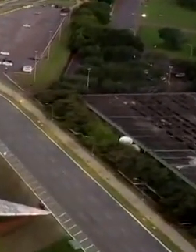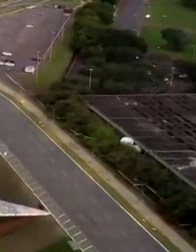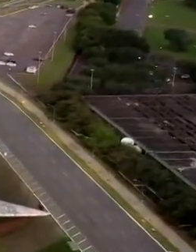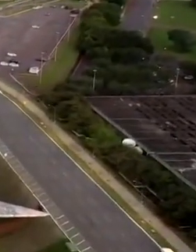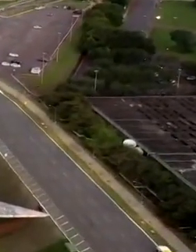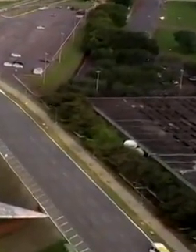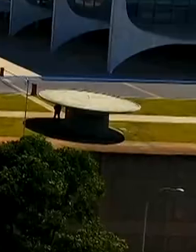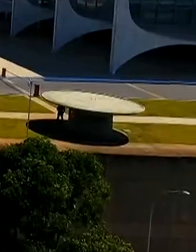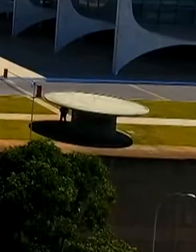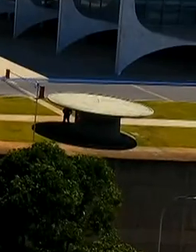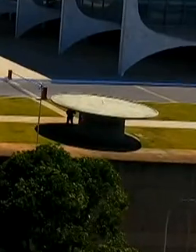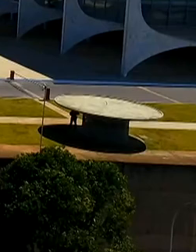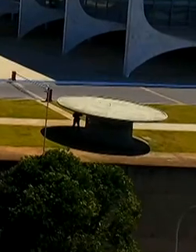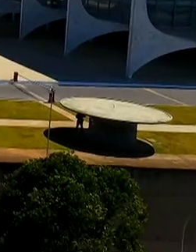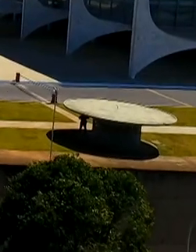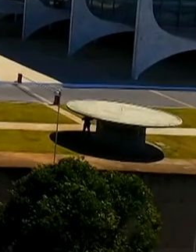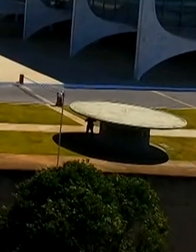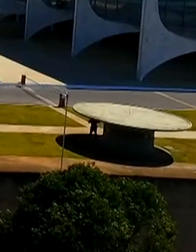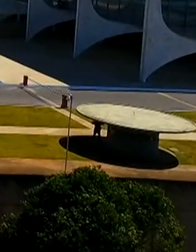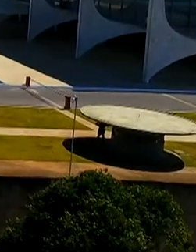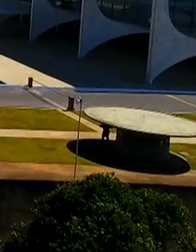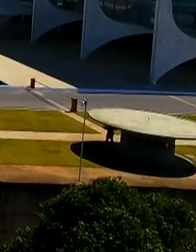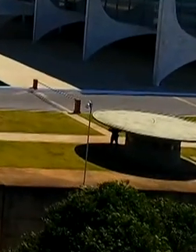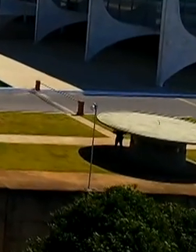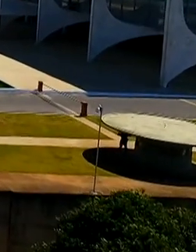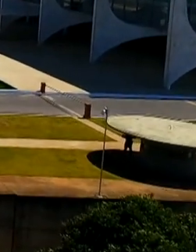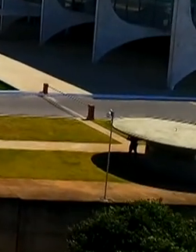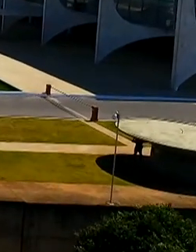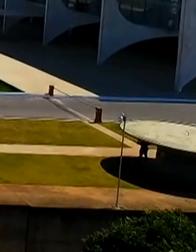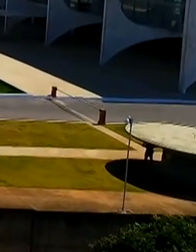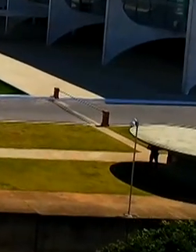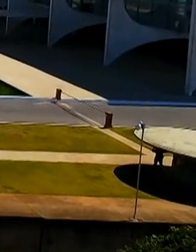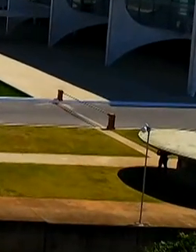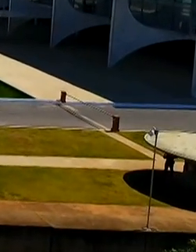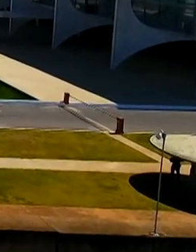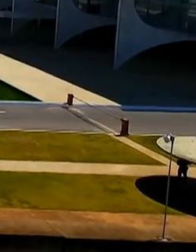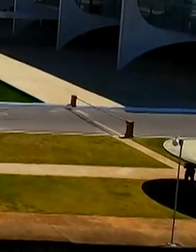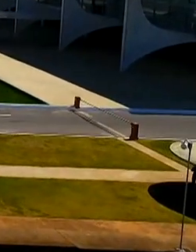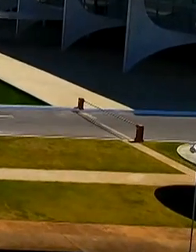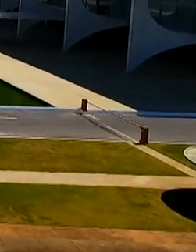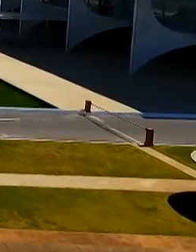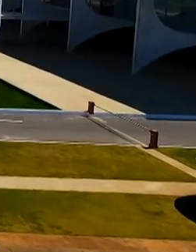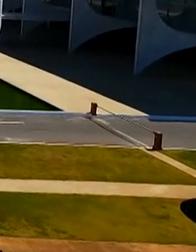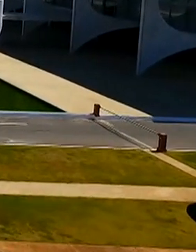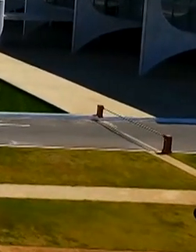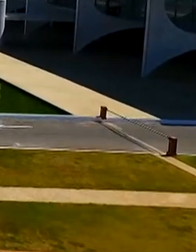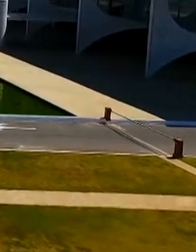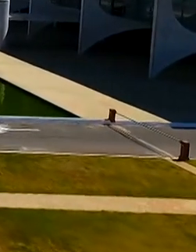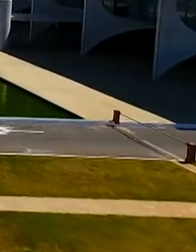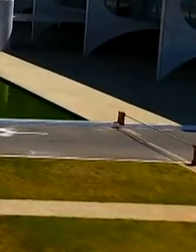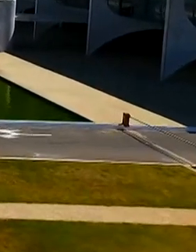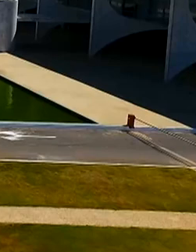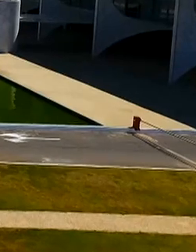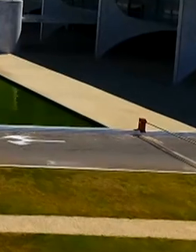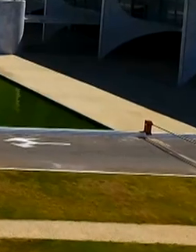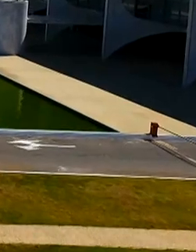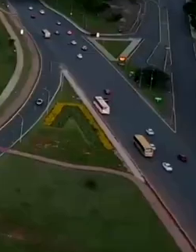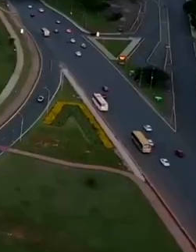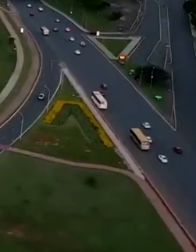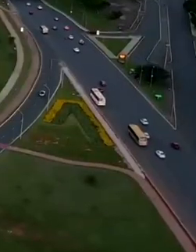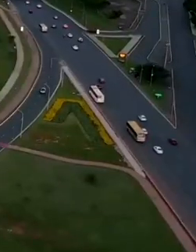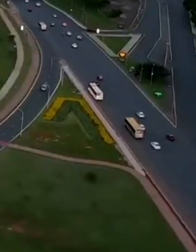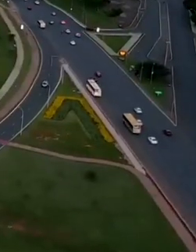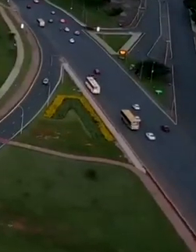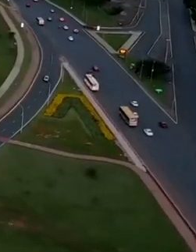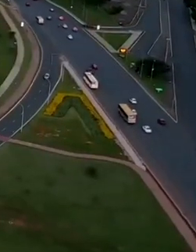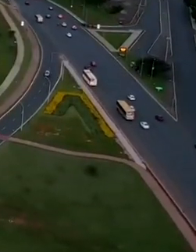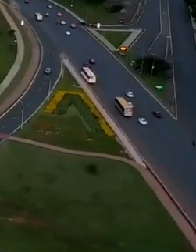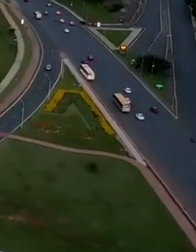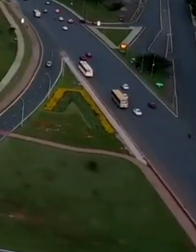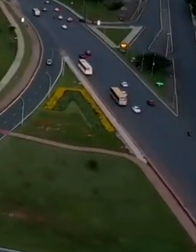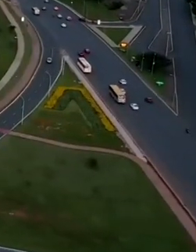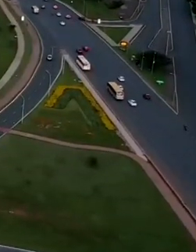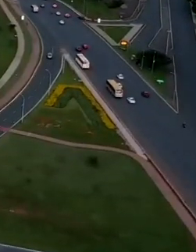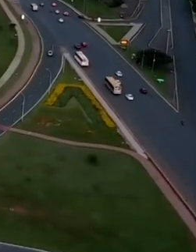Brasil